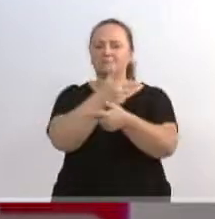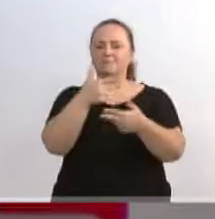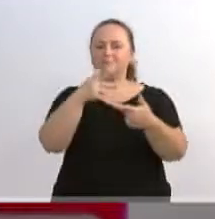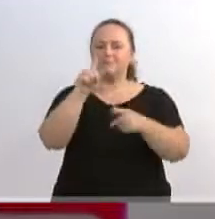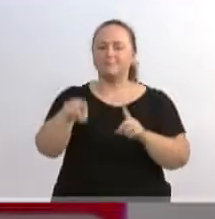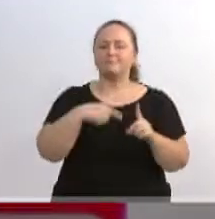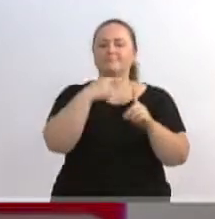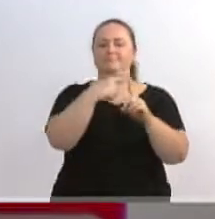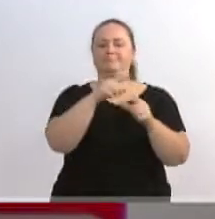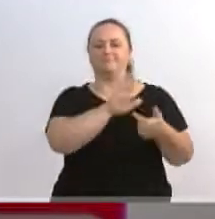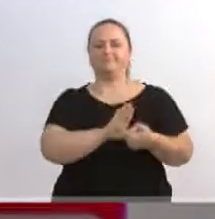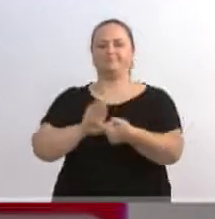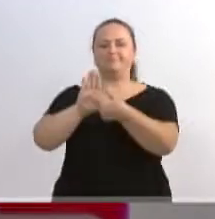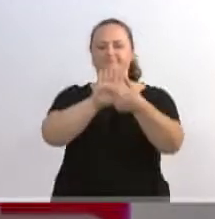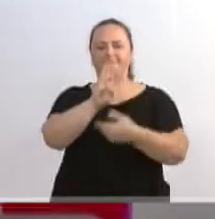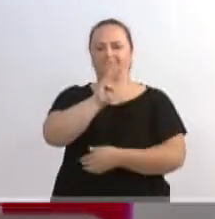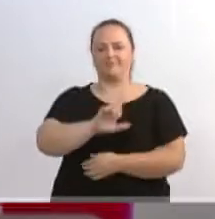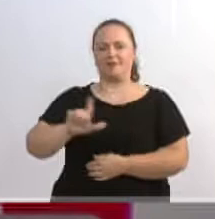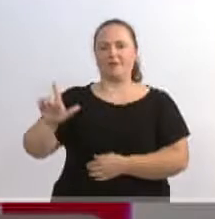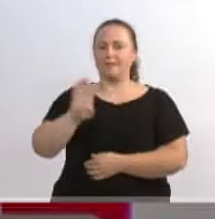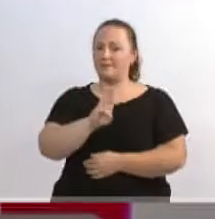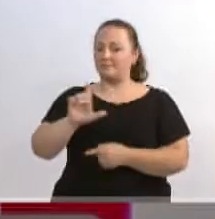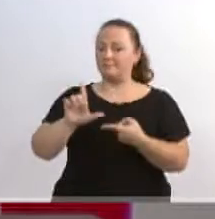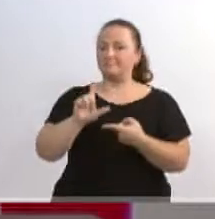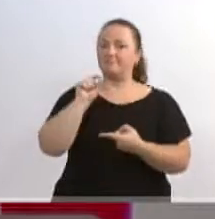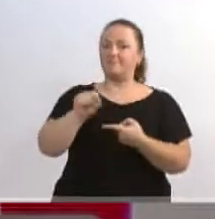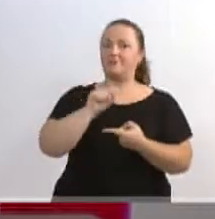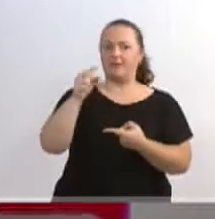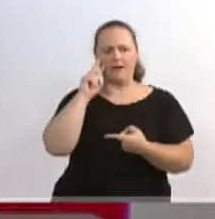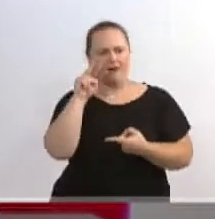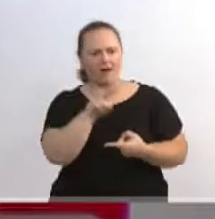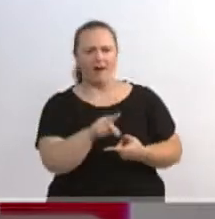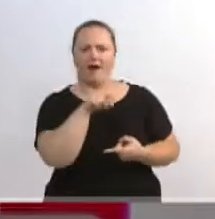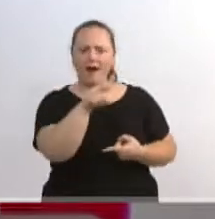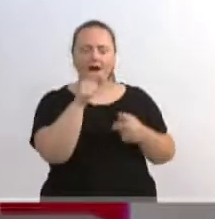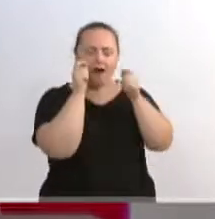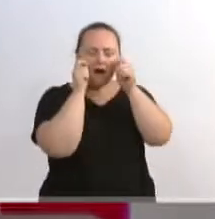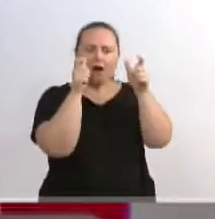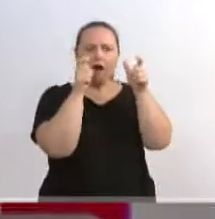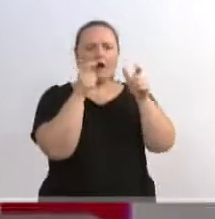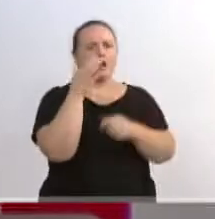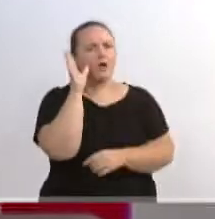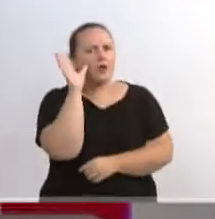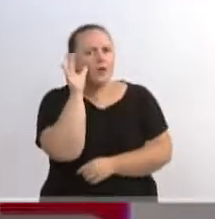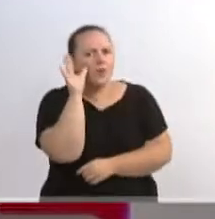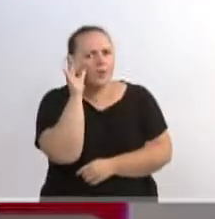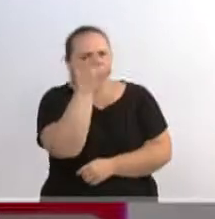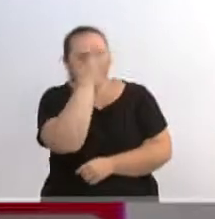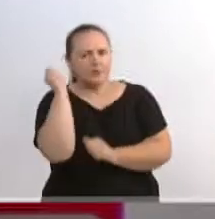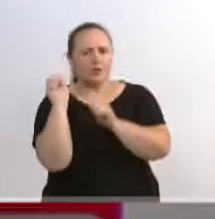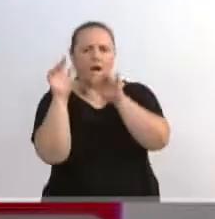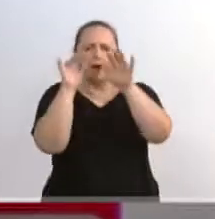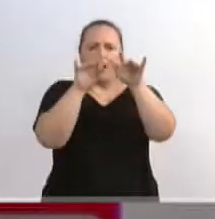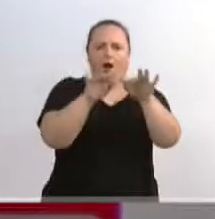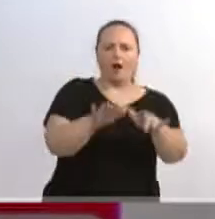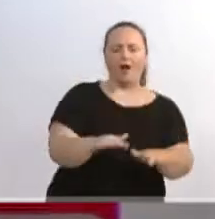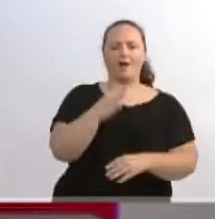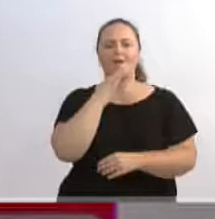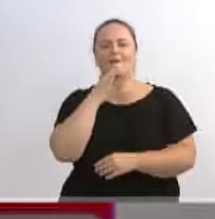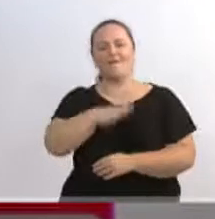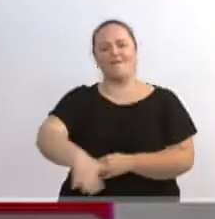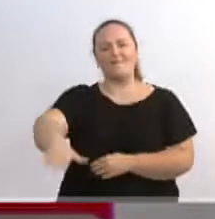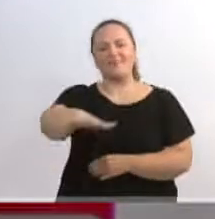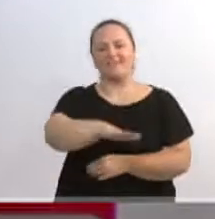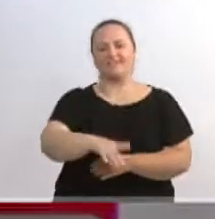possibilitando, sobretudo, que Blumenau seja vista de uma boa forma, que desperte a curiosidade para que pessoas venham conhecer a nossa cidade. E acho que o nosso